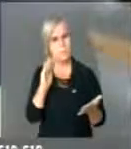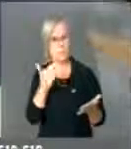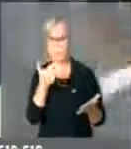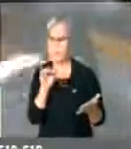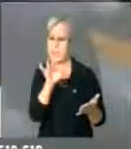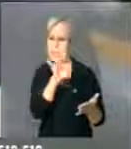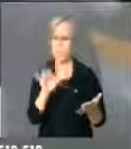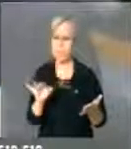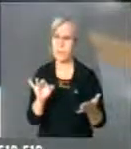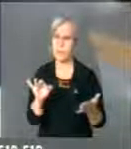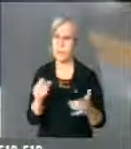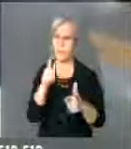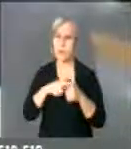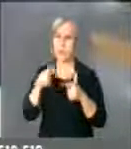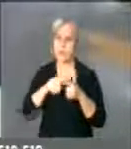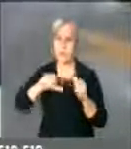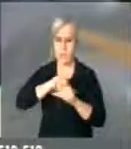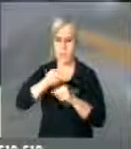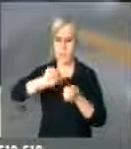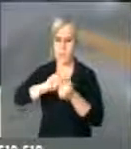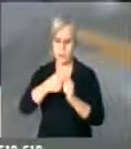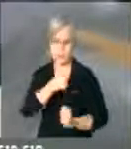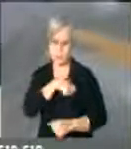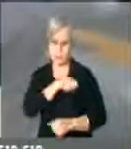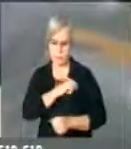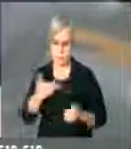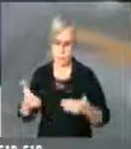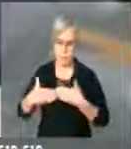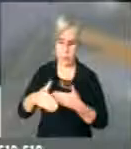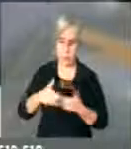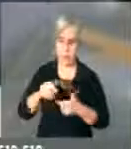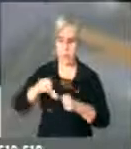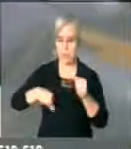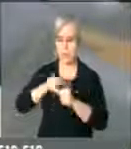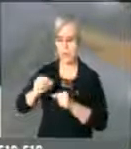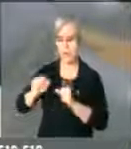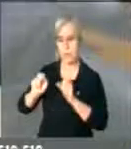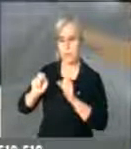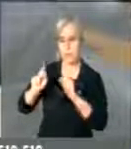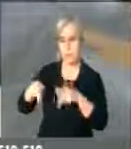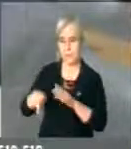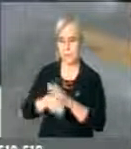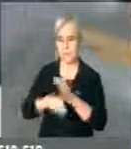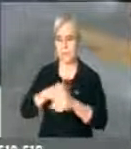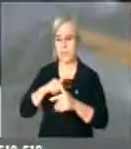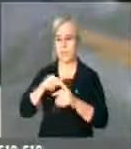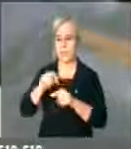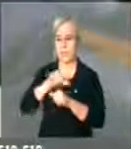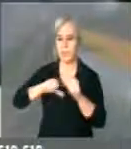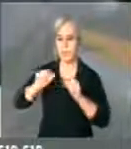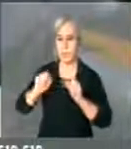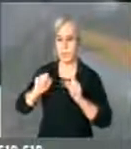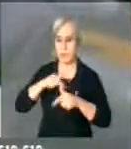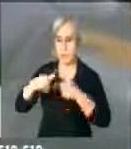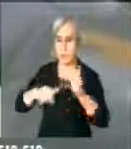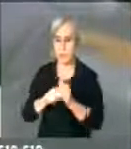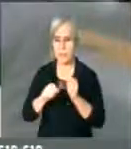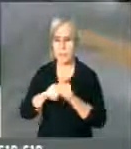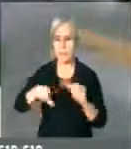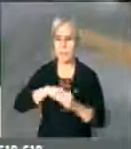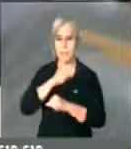problemas o ajuste fiscal. Agora vem a reforma da Previdência, a trabalhista, a reforma completa do Estado,